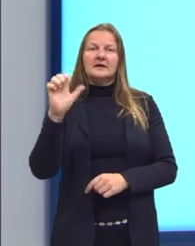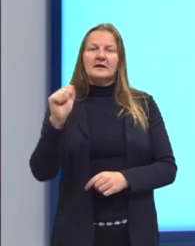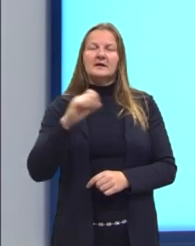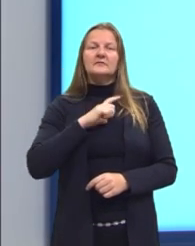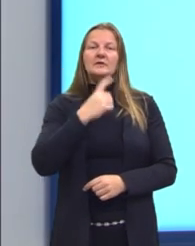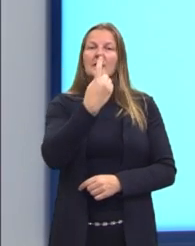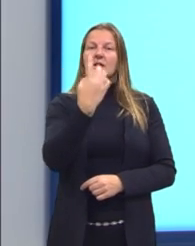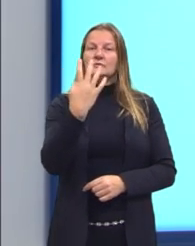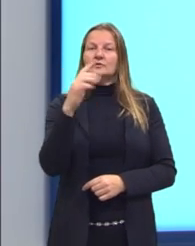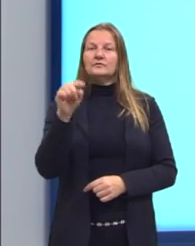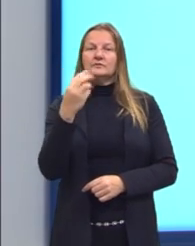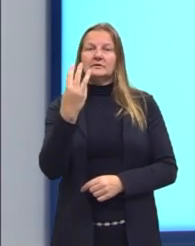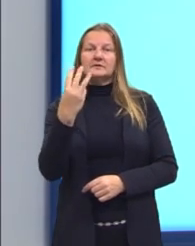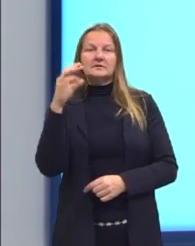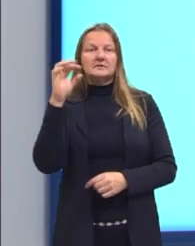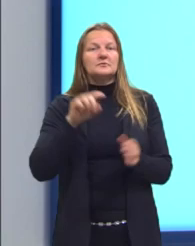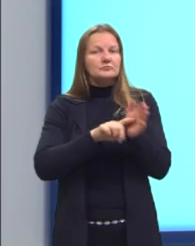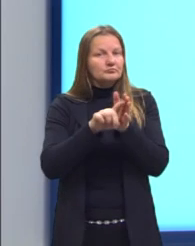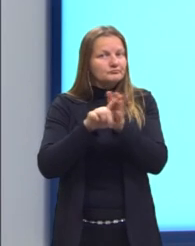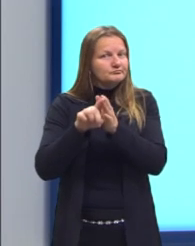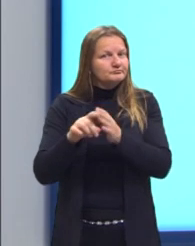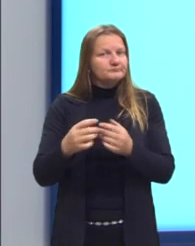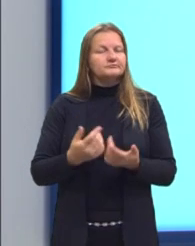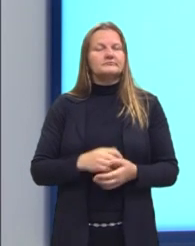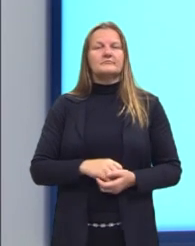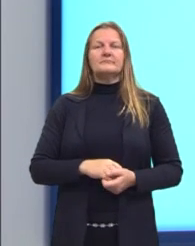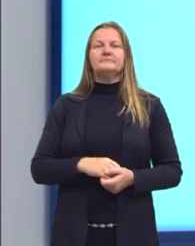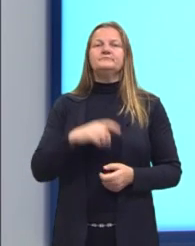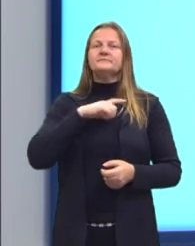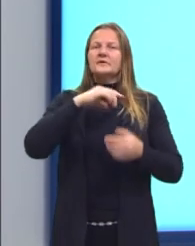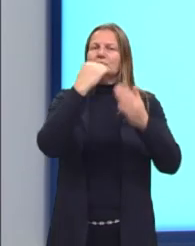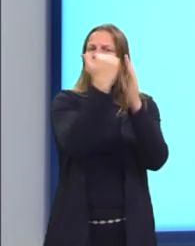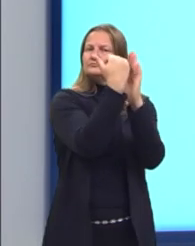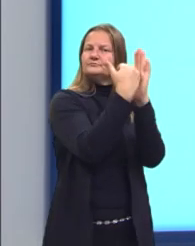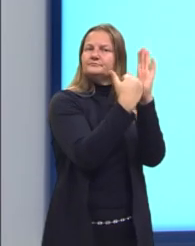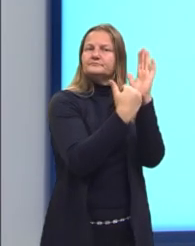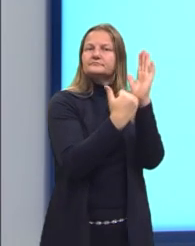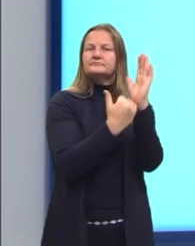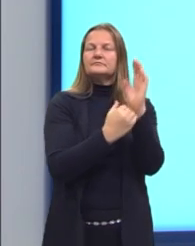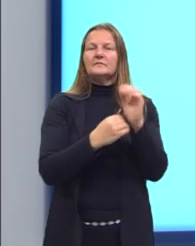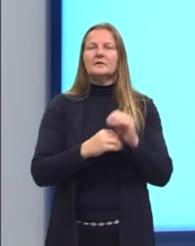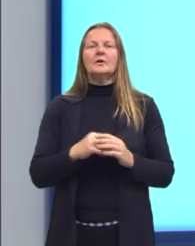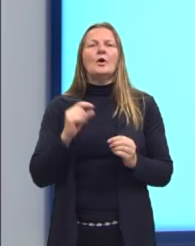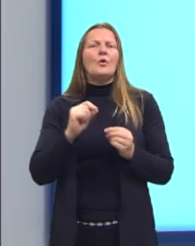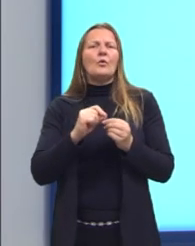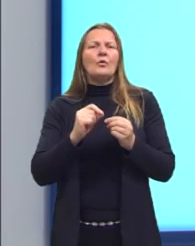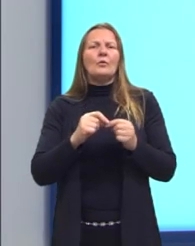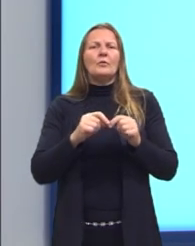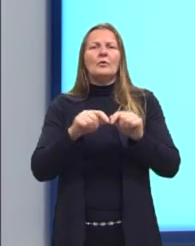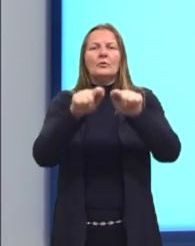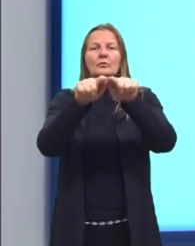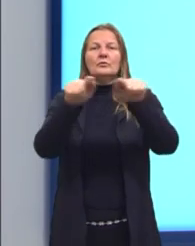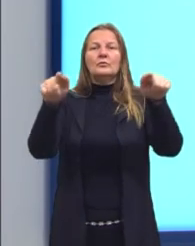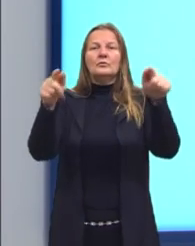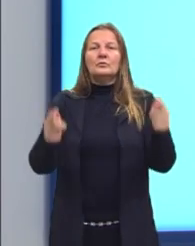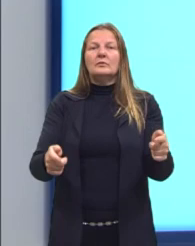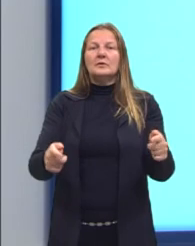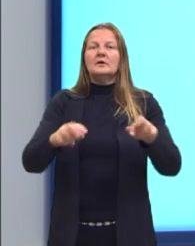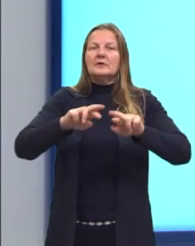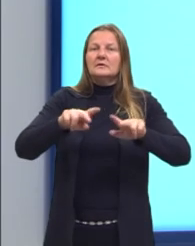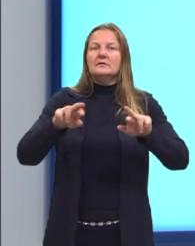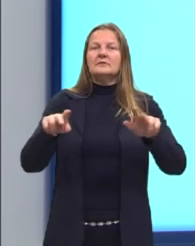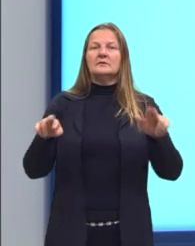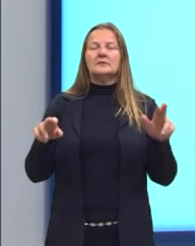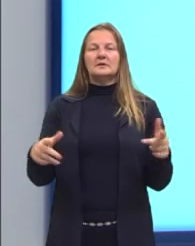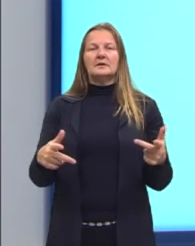14,3 questões. daí a gente vai tendo, por exemplo, classes de palavras, que a gente já viu aqui também com